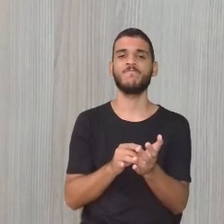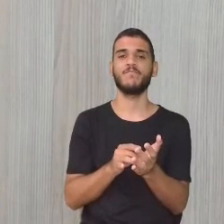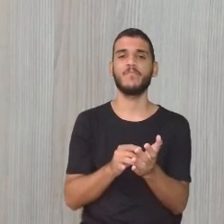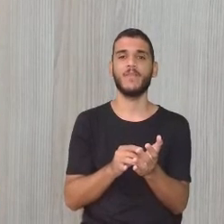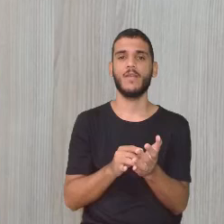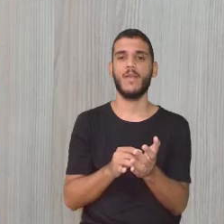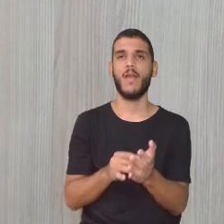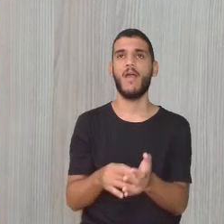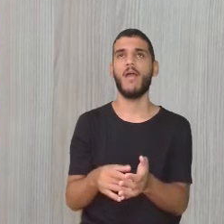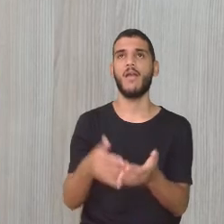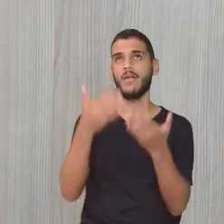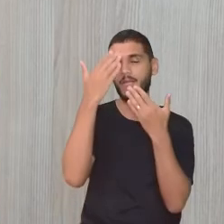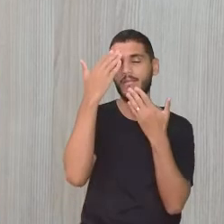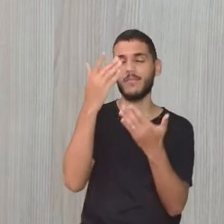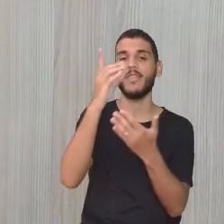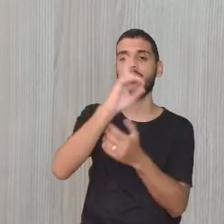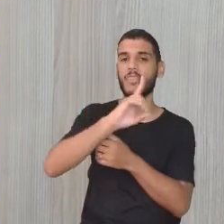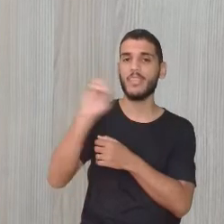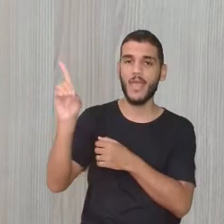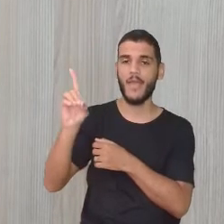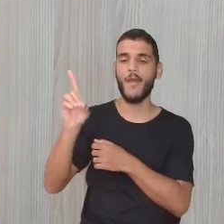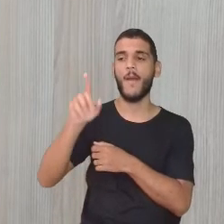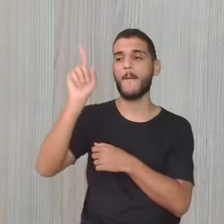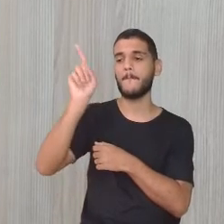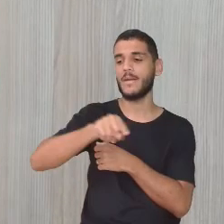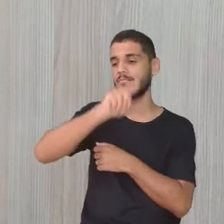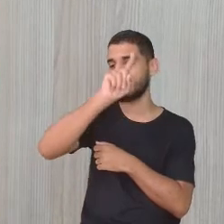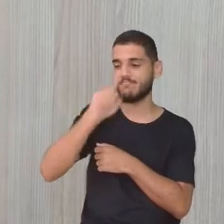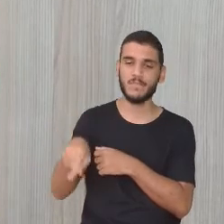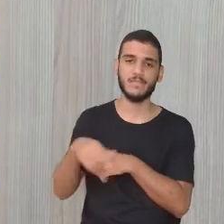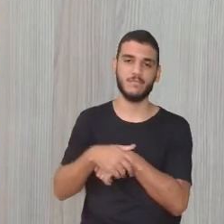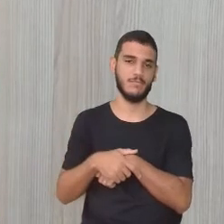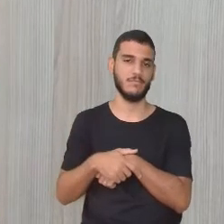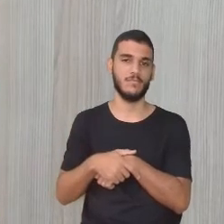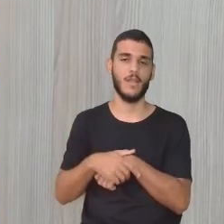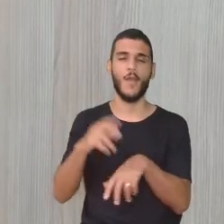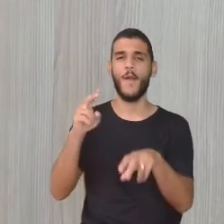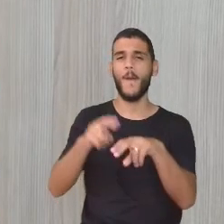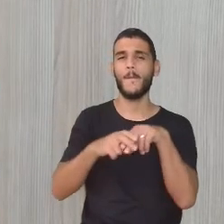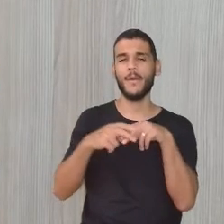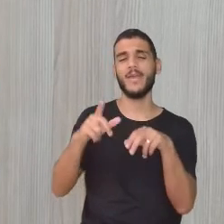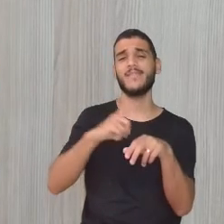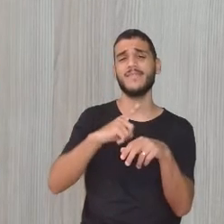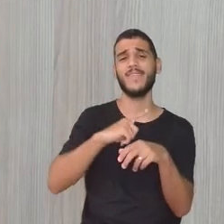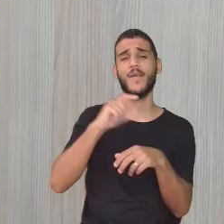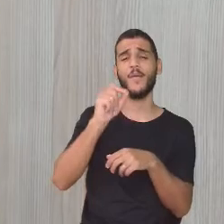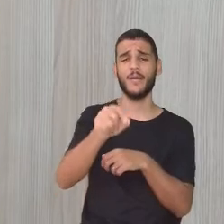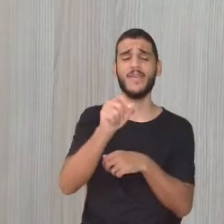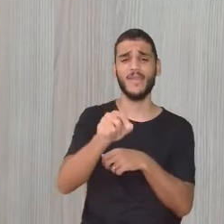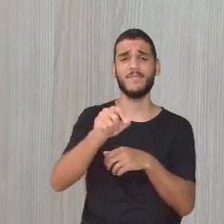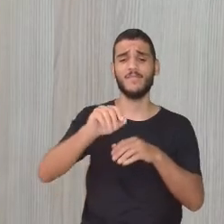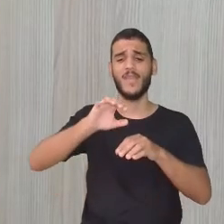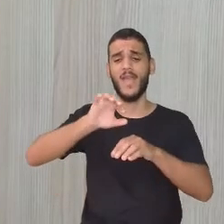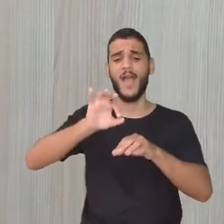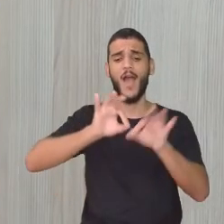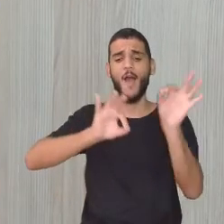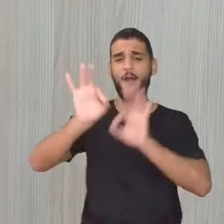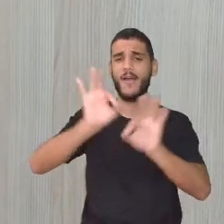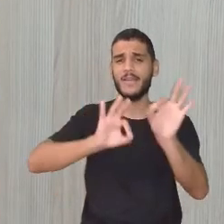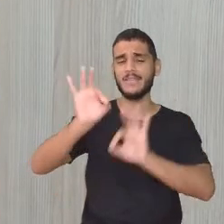proibidos esses lixões, né? Pra poder a gente ter realmente essa coleta seletiva. Desde a